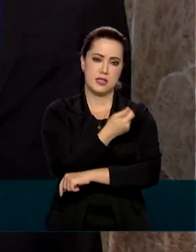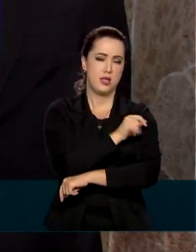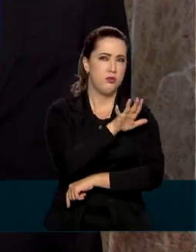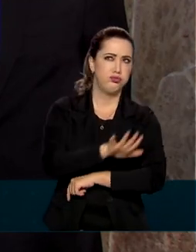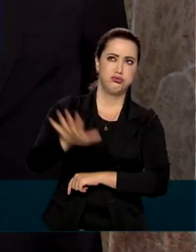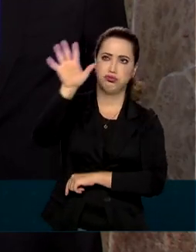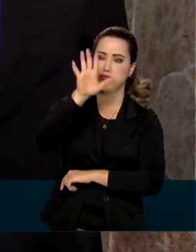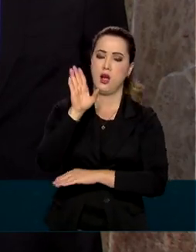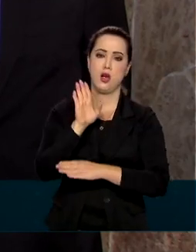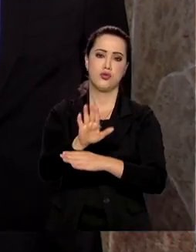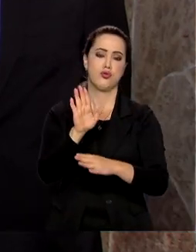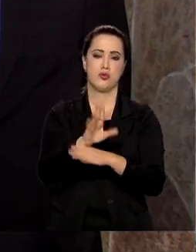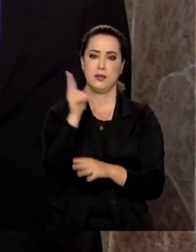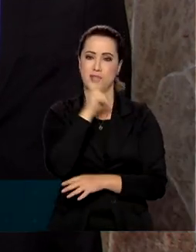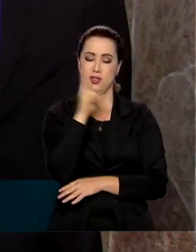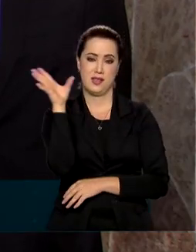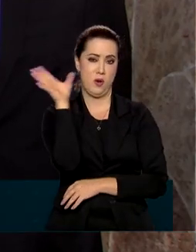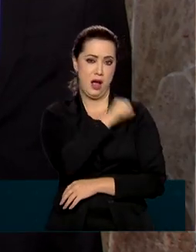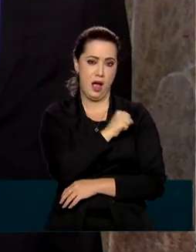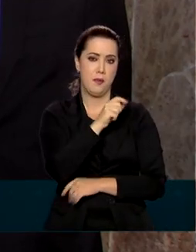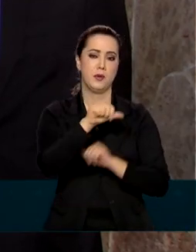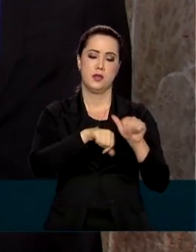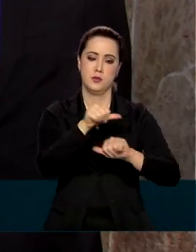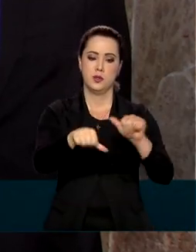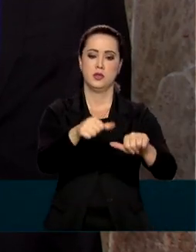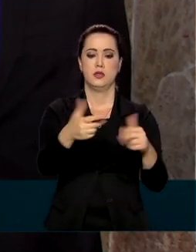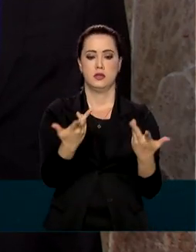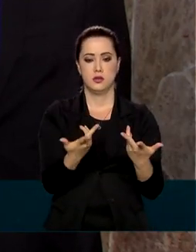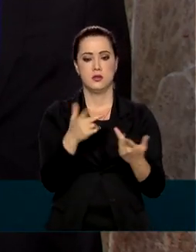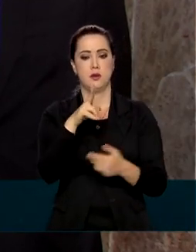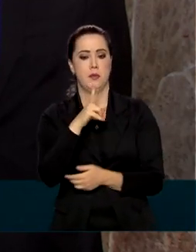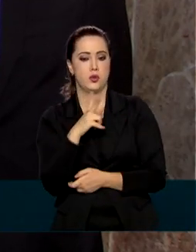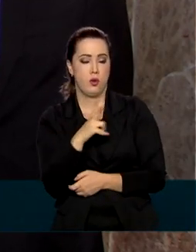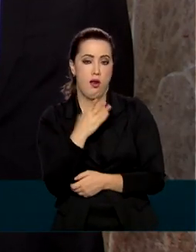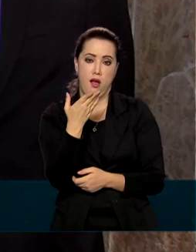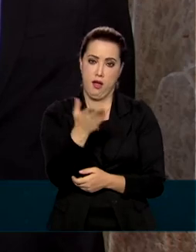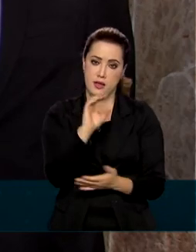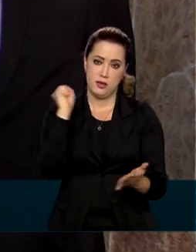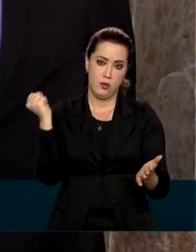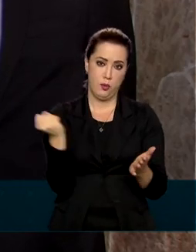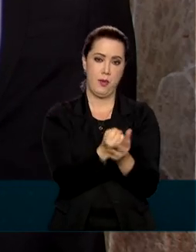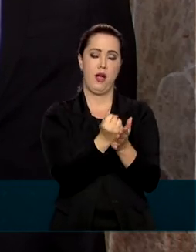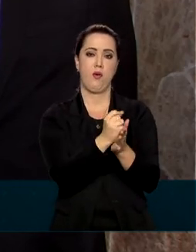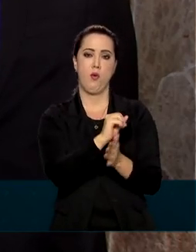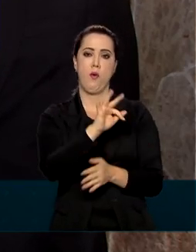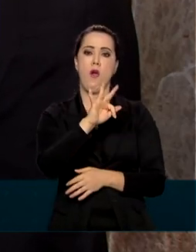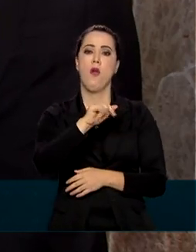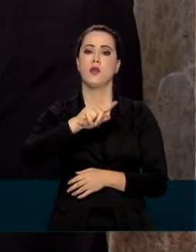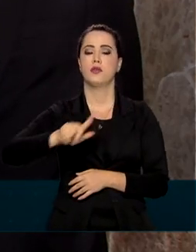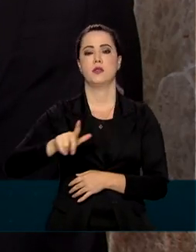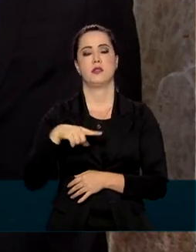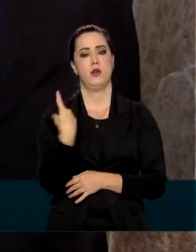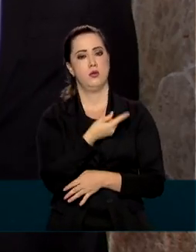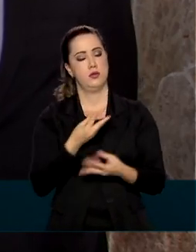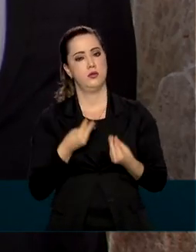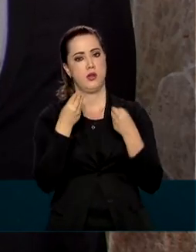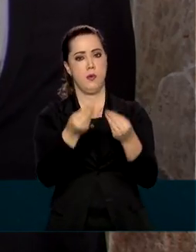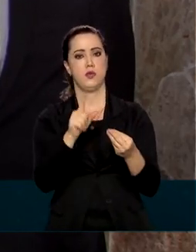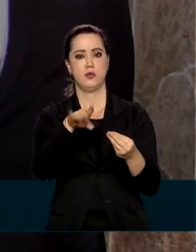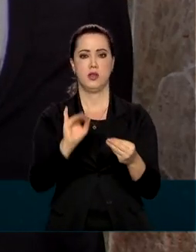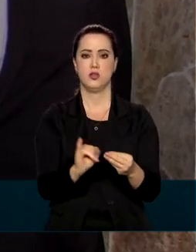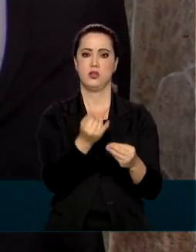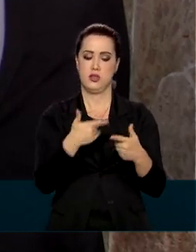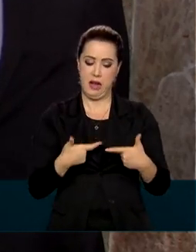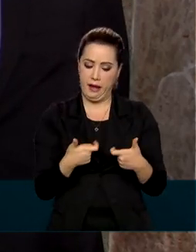e as reformas, particularmente essa do marco fiscal, que garante que nós vamos enfrentar essa guerra